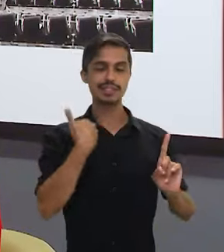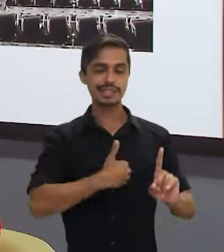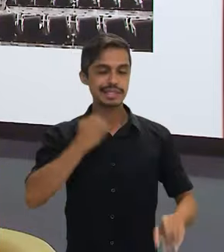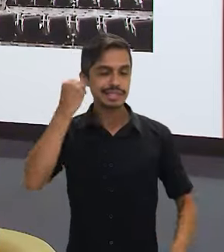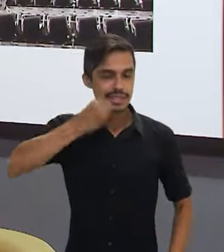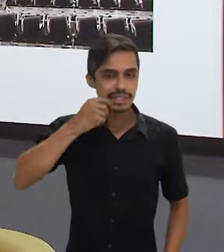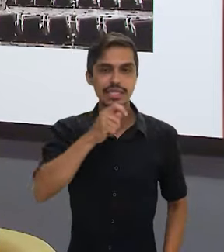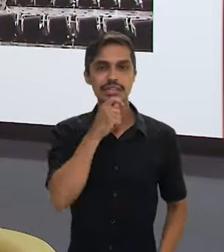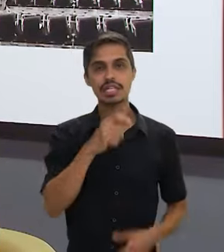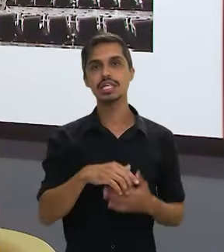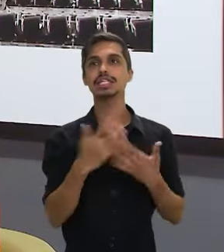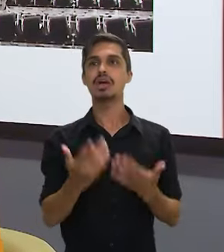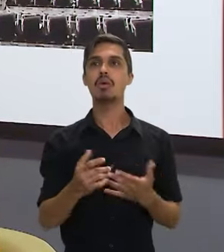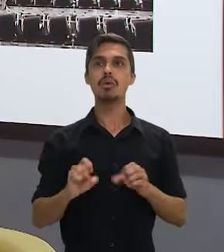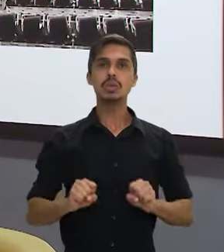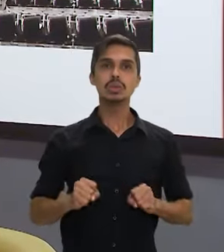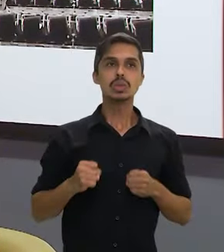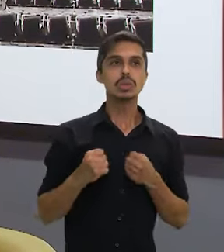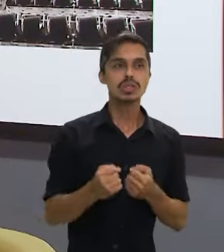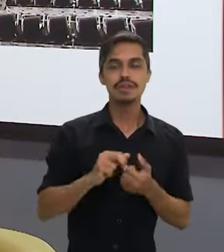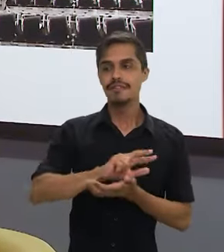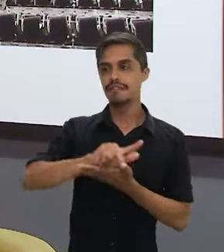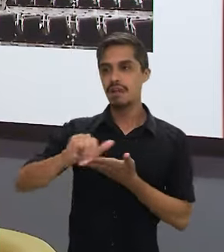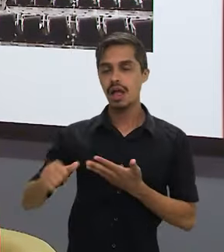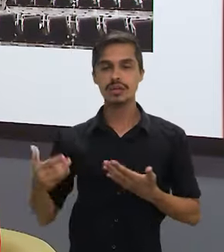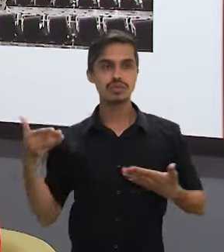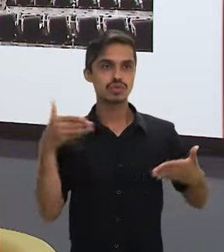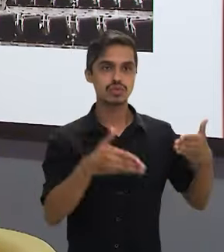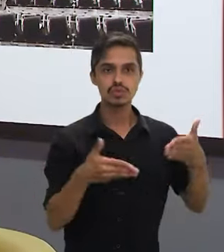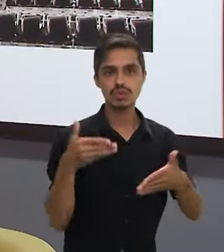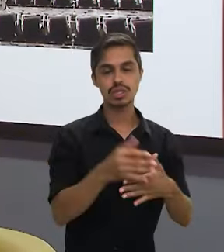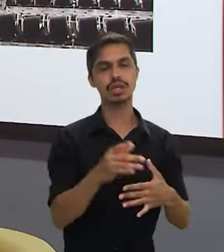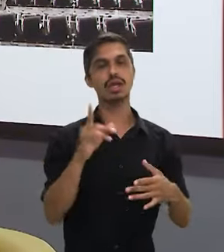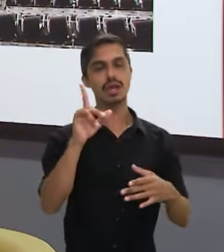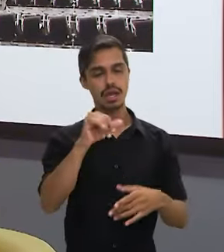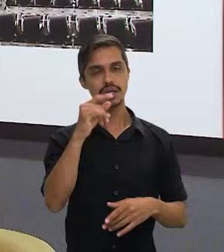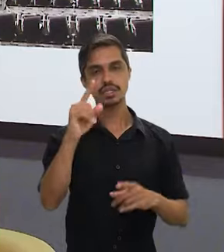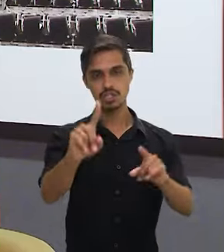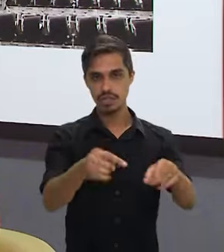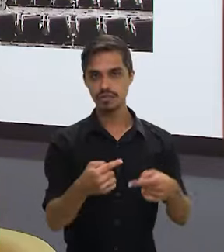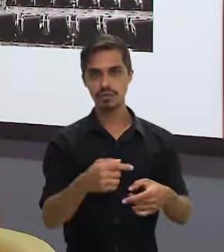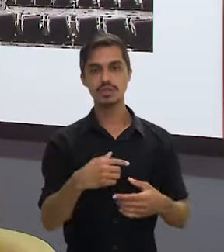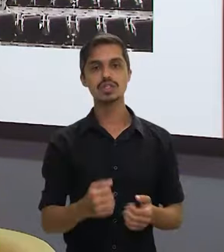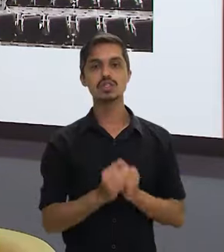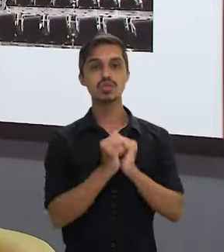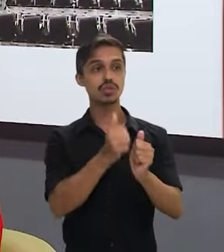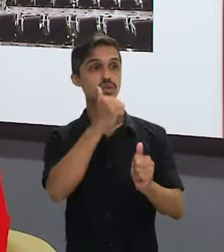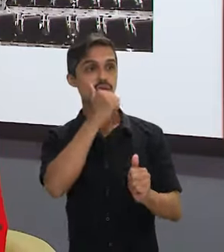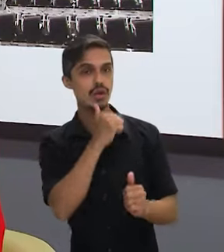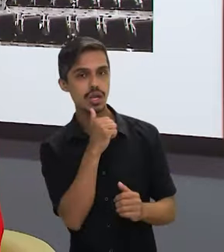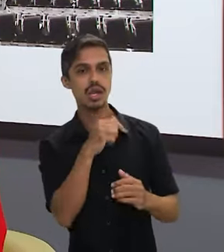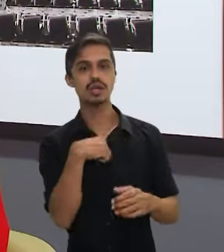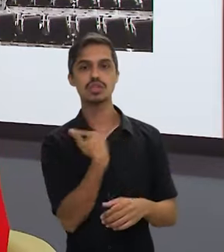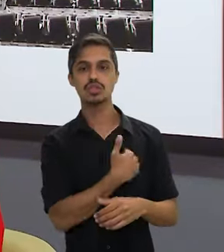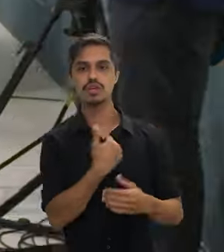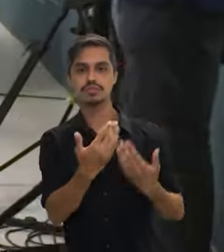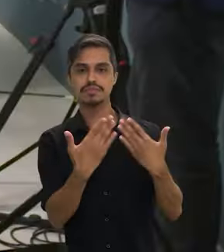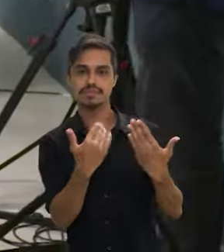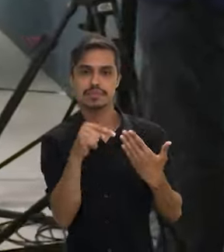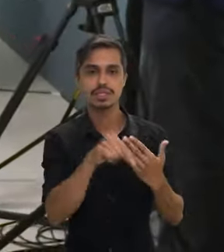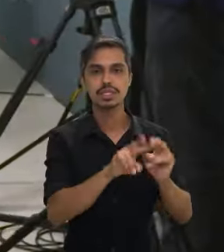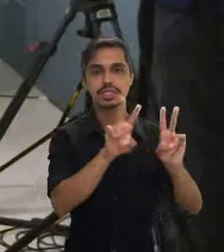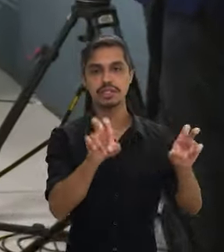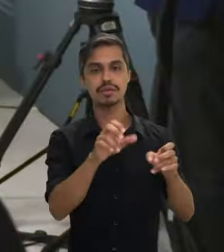E construir isso a várias mãos tem sido um grande desafio. Estar com o movimento de mulheres, que, historicamente, também é onde essa pauta é